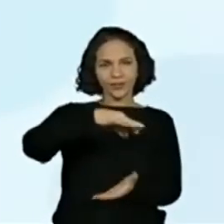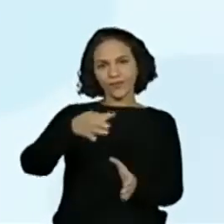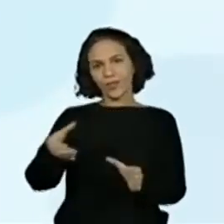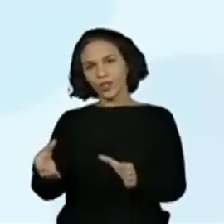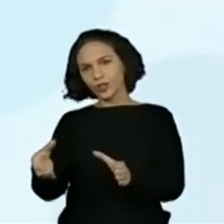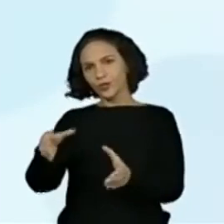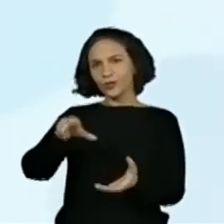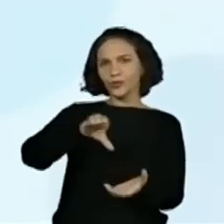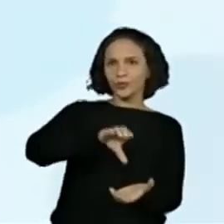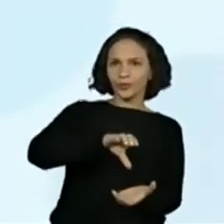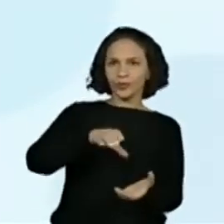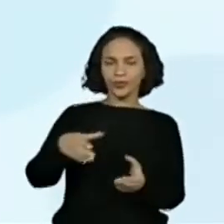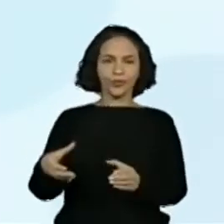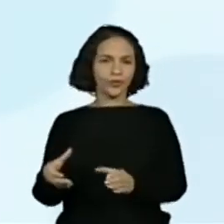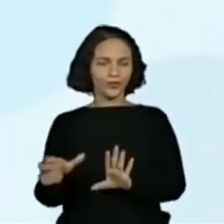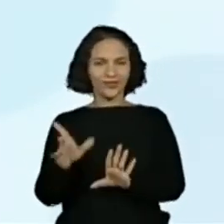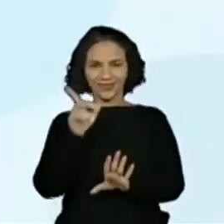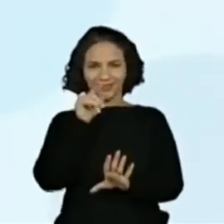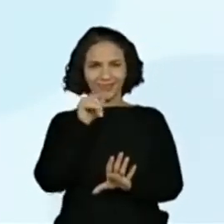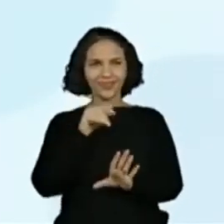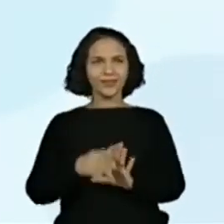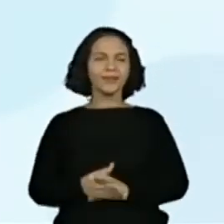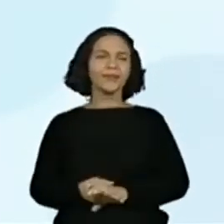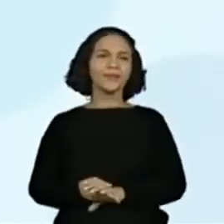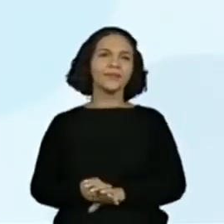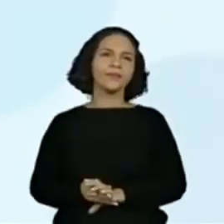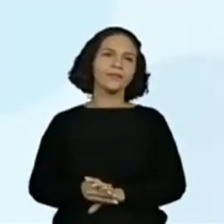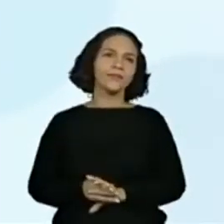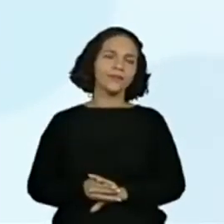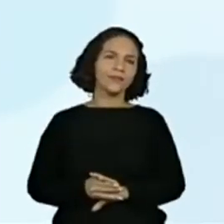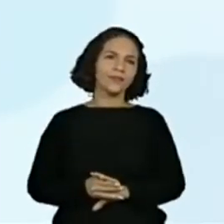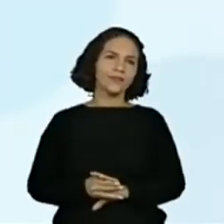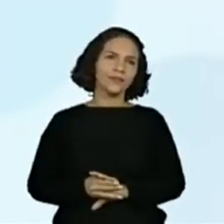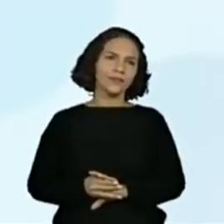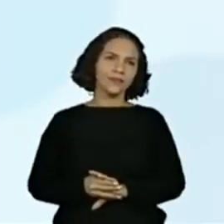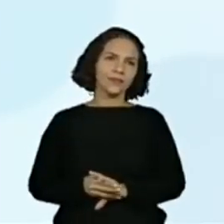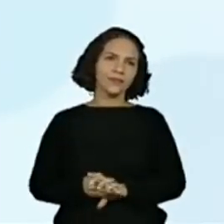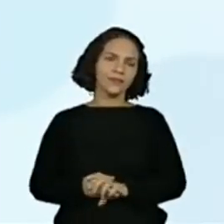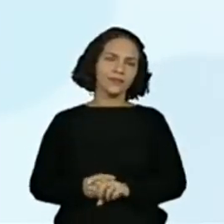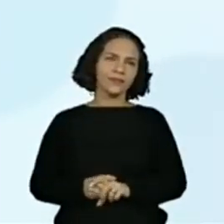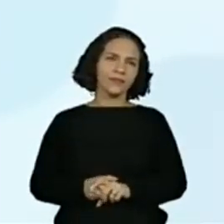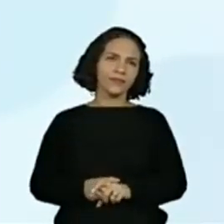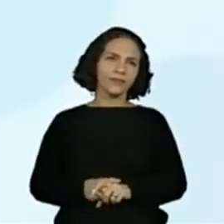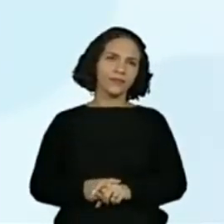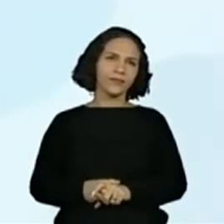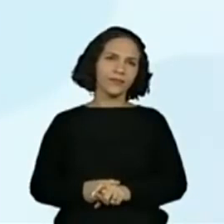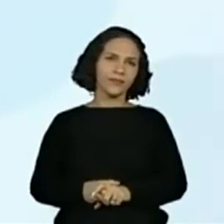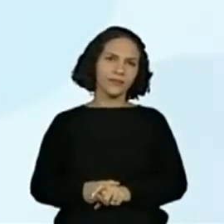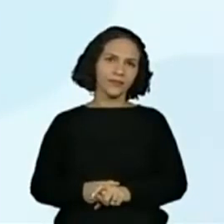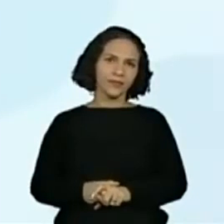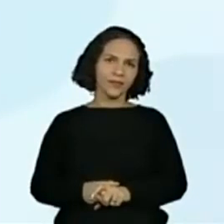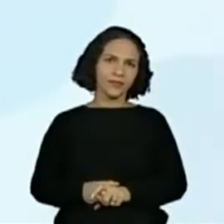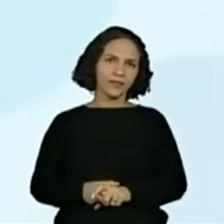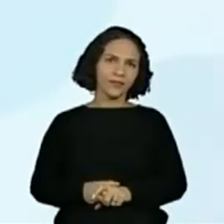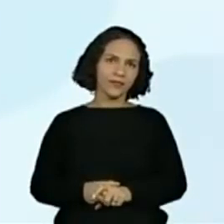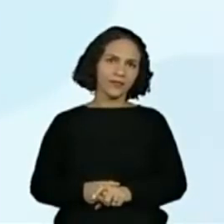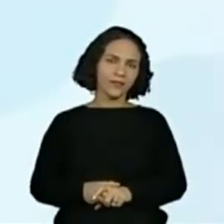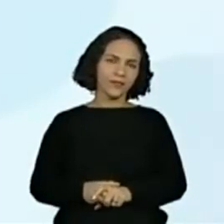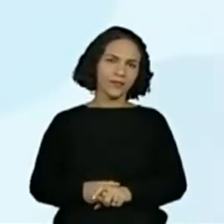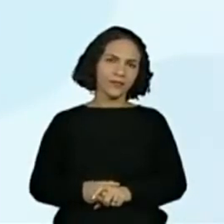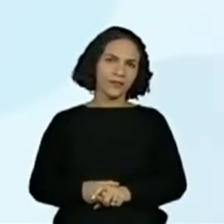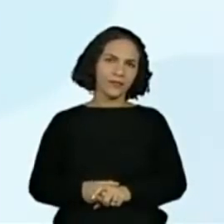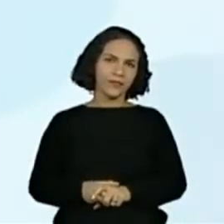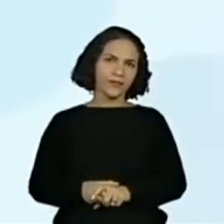Não precisa ser a frase completa. Vilão, opa, deixa o vilão. Tinta no lago. No